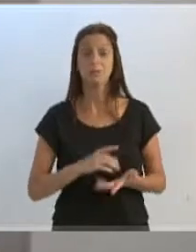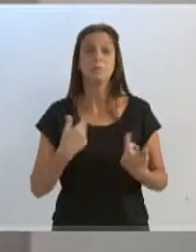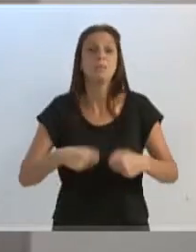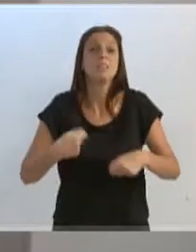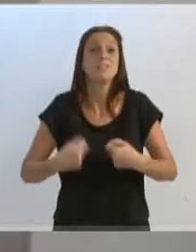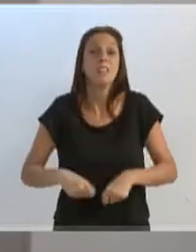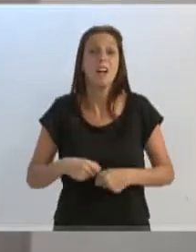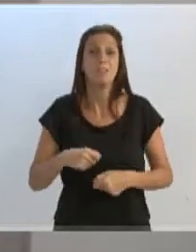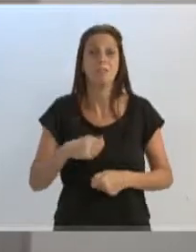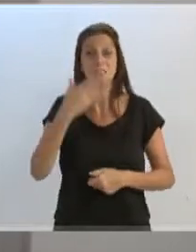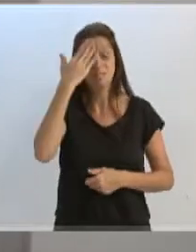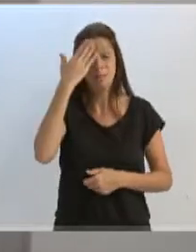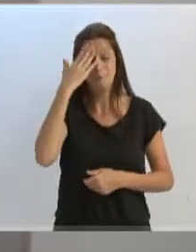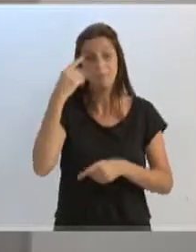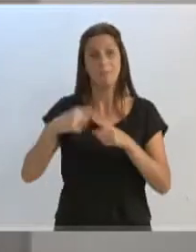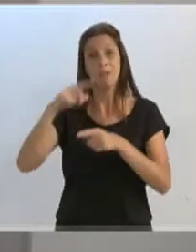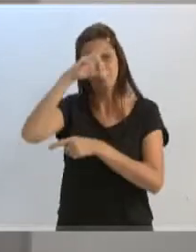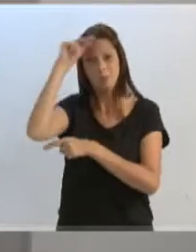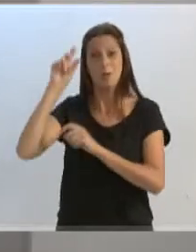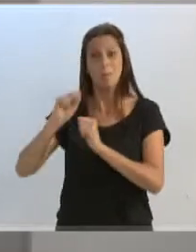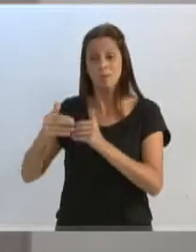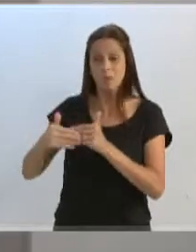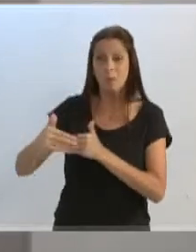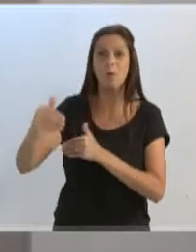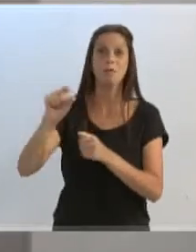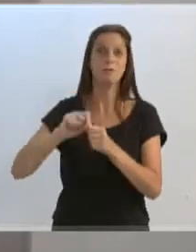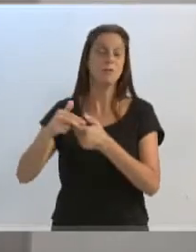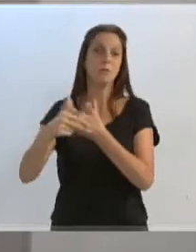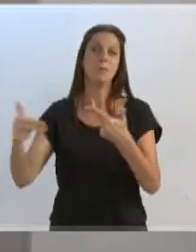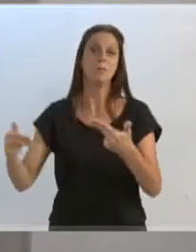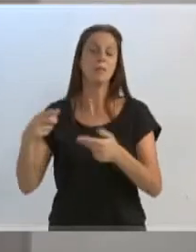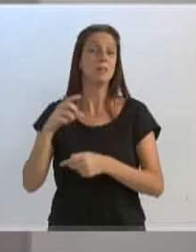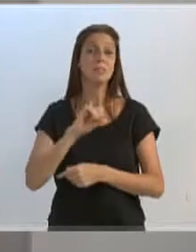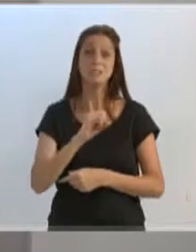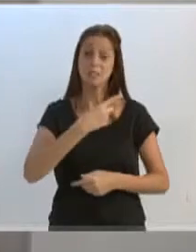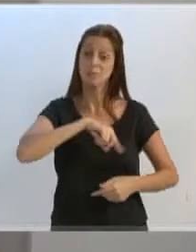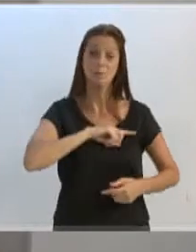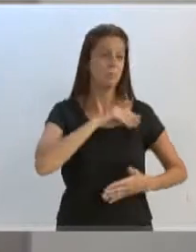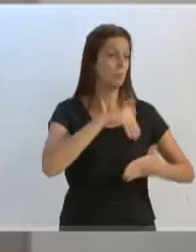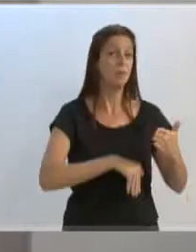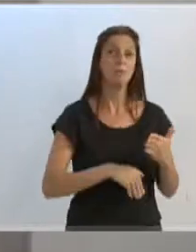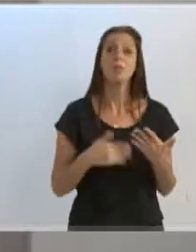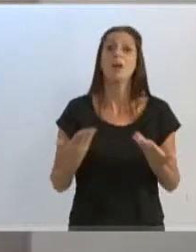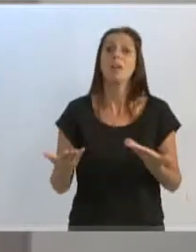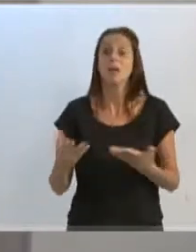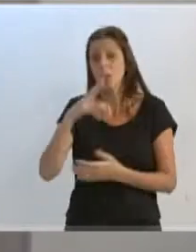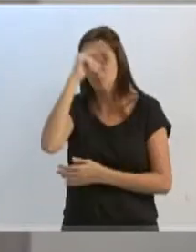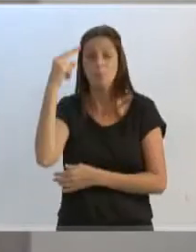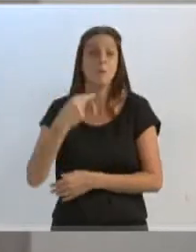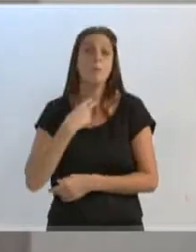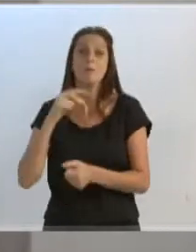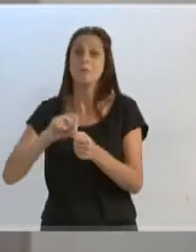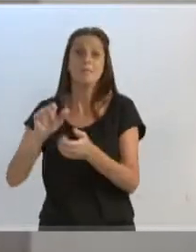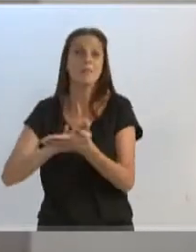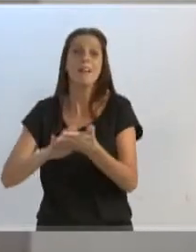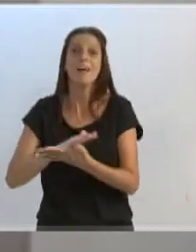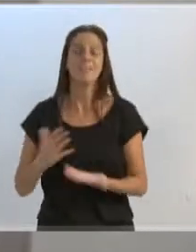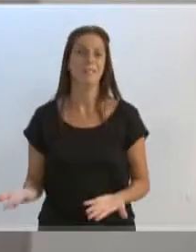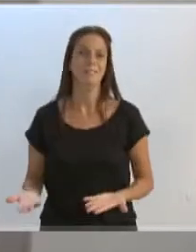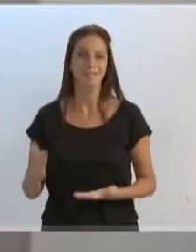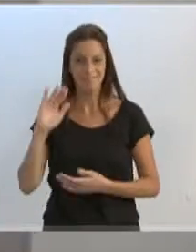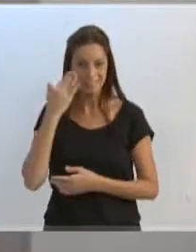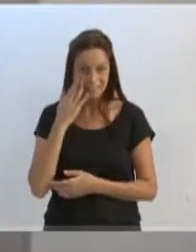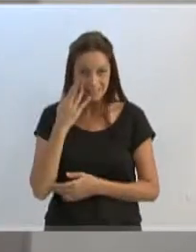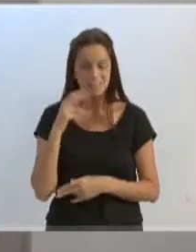Prefeitura Municipal de Blumenau, o Executivo Municipal, possa dar continuidade também no processo de liquidação